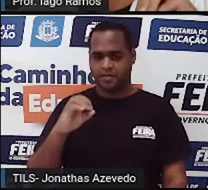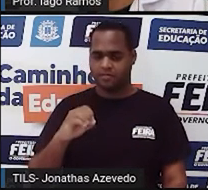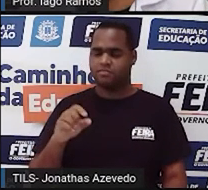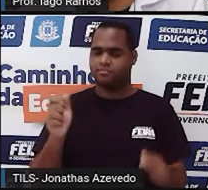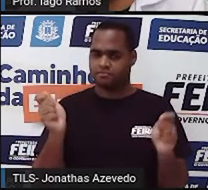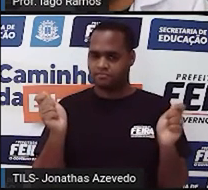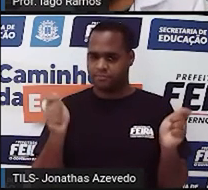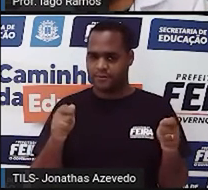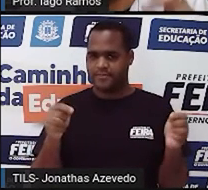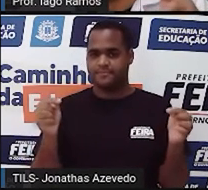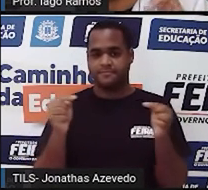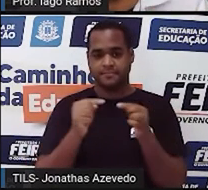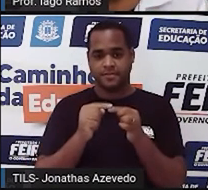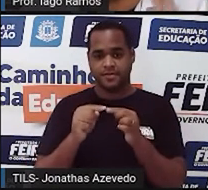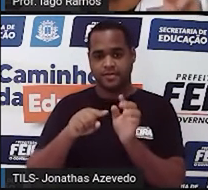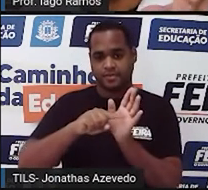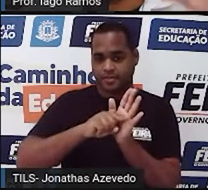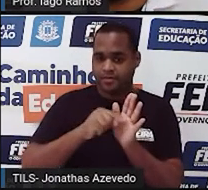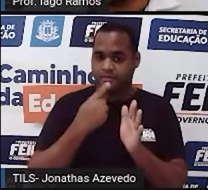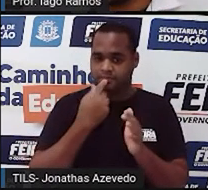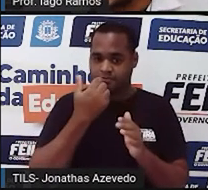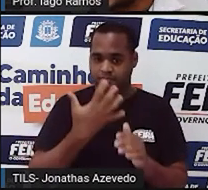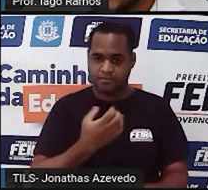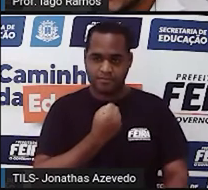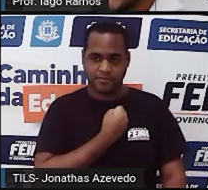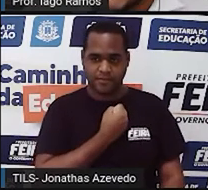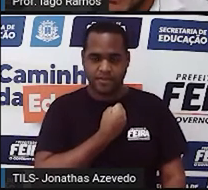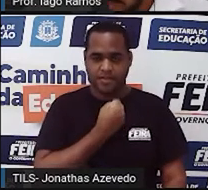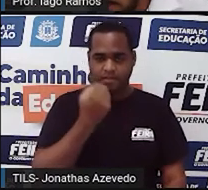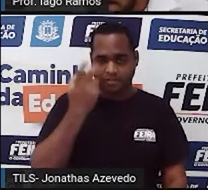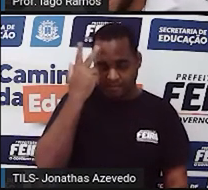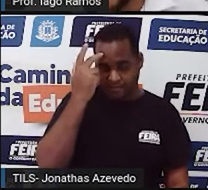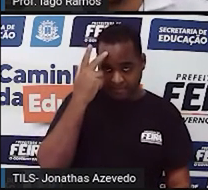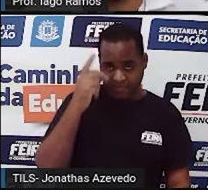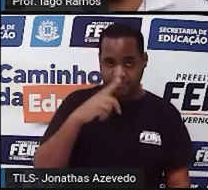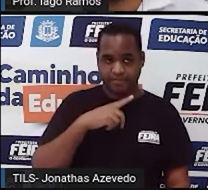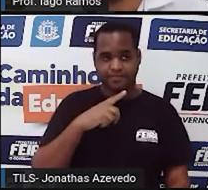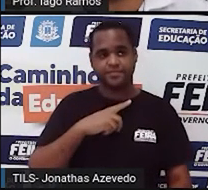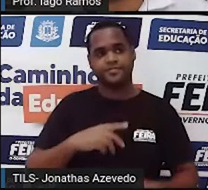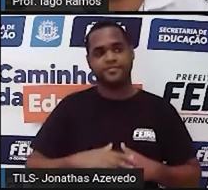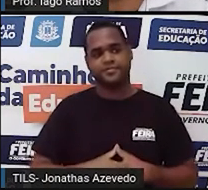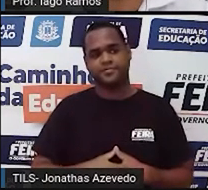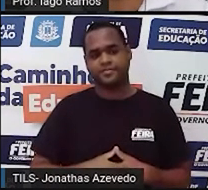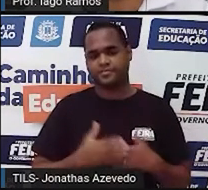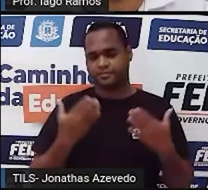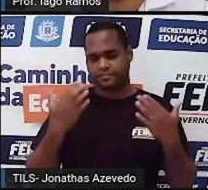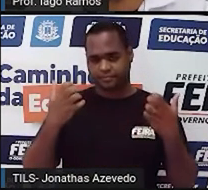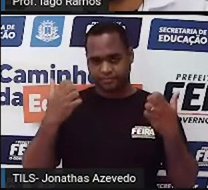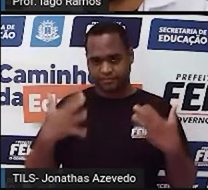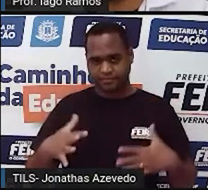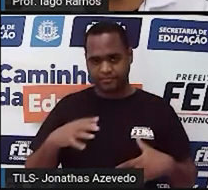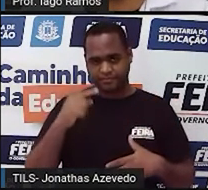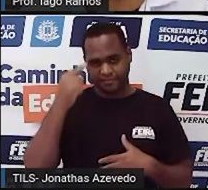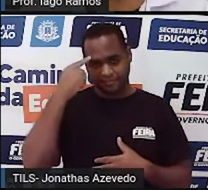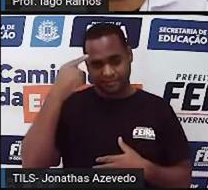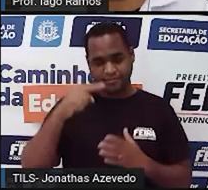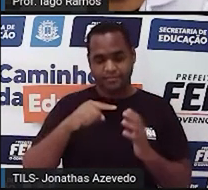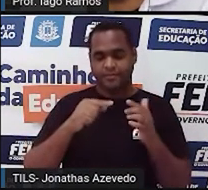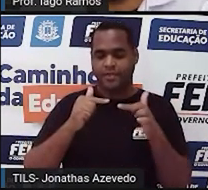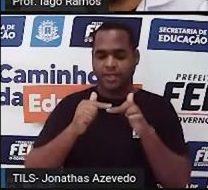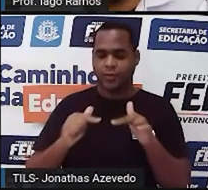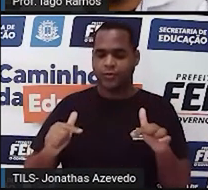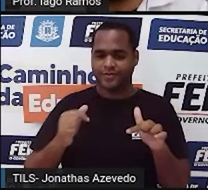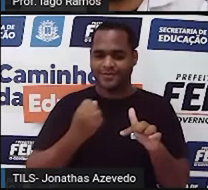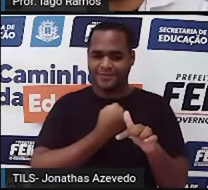com a subtração falando de números naturais. Tá bom? Mas vamos aqui. Elemento